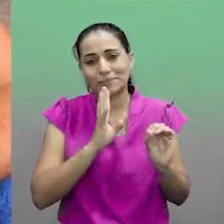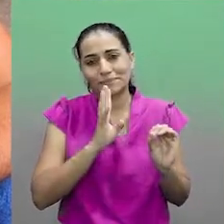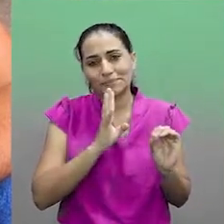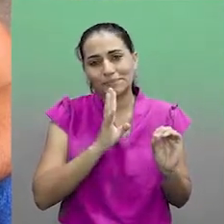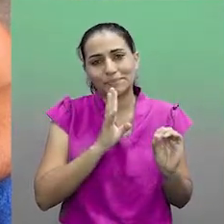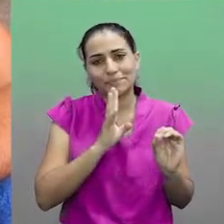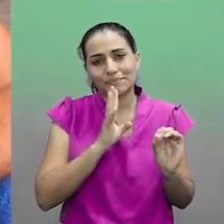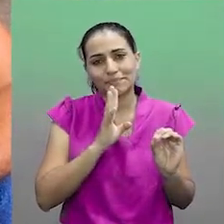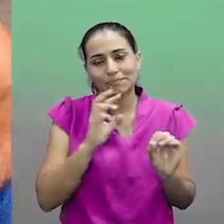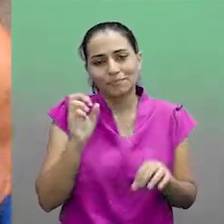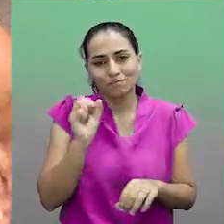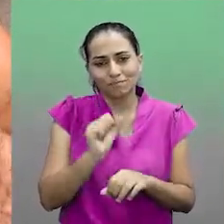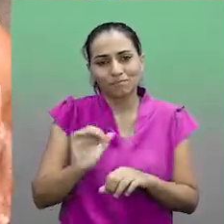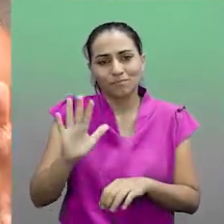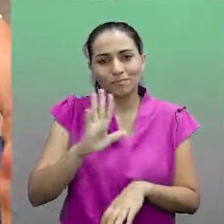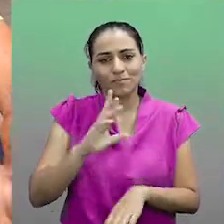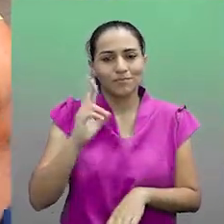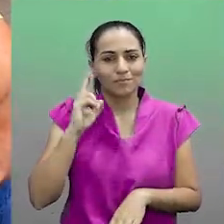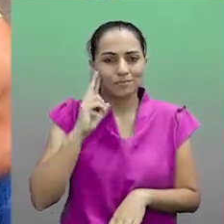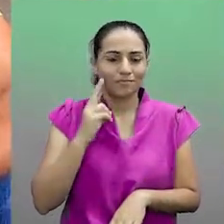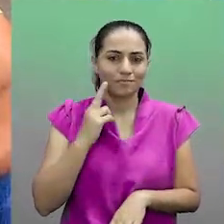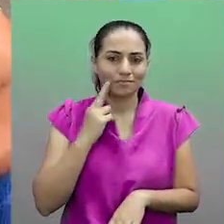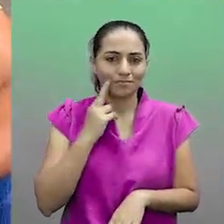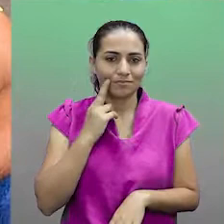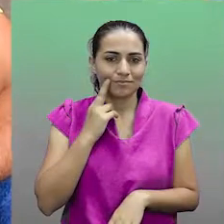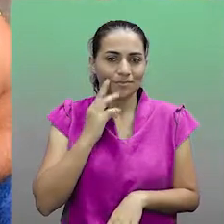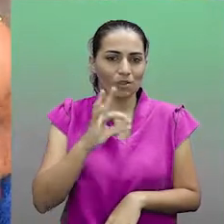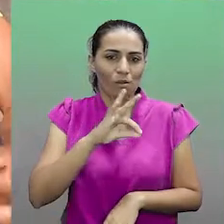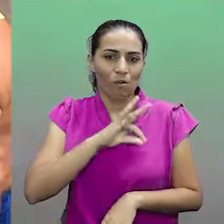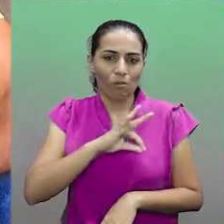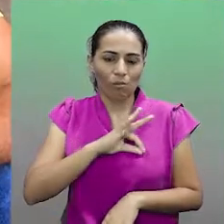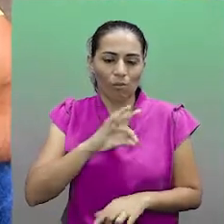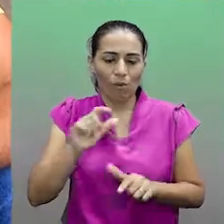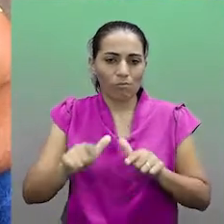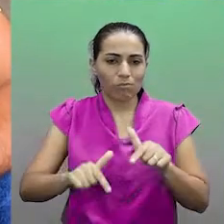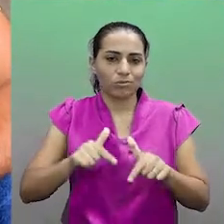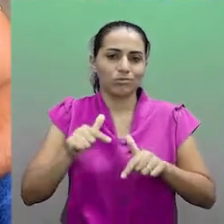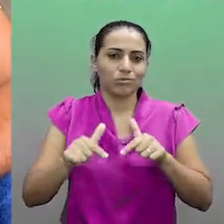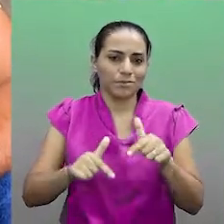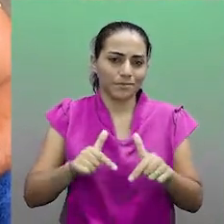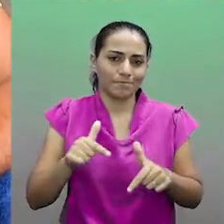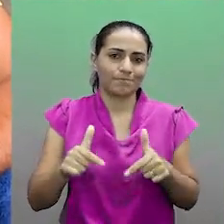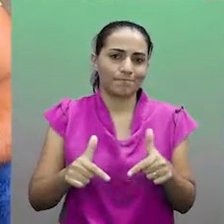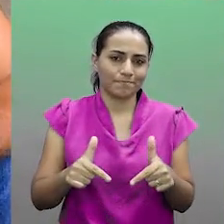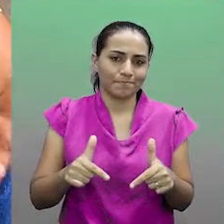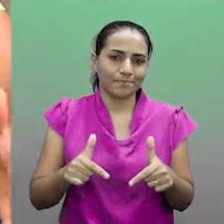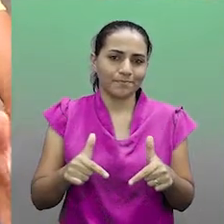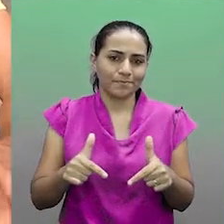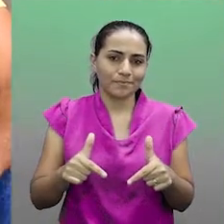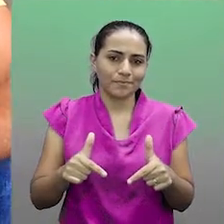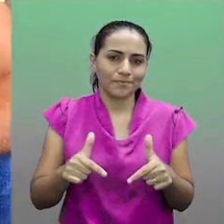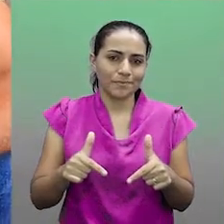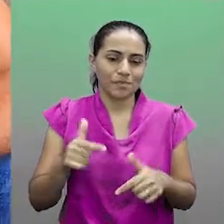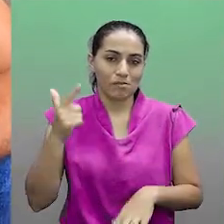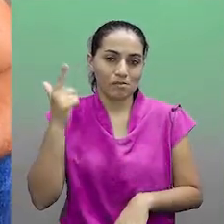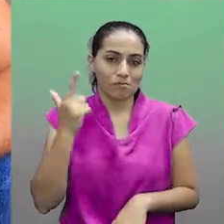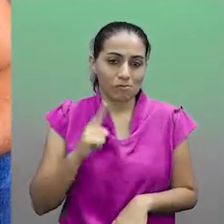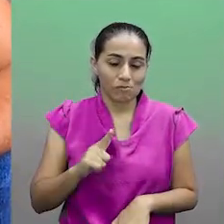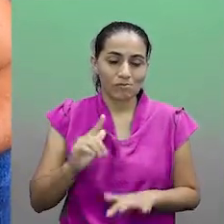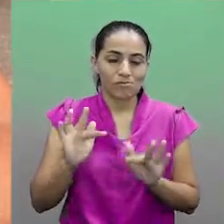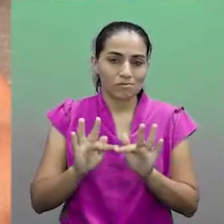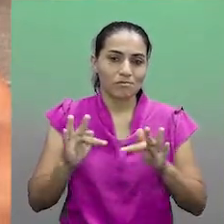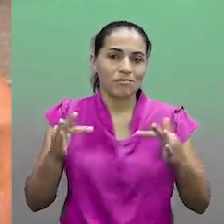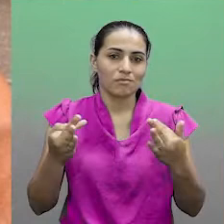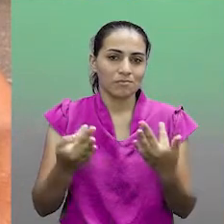para entrar na polícia militar do estado de Rondônia, conquistar a minha família,